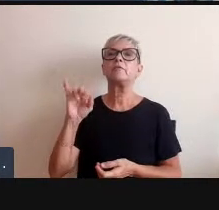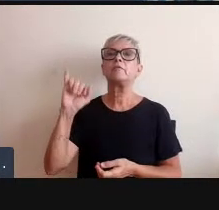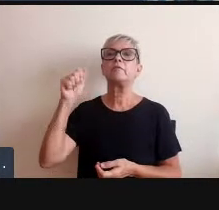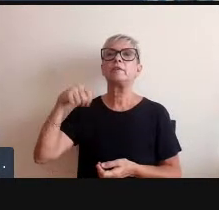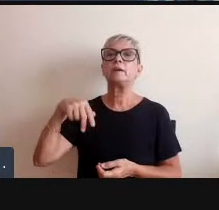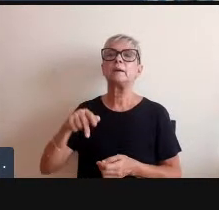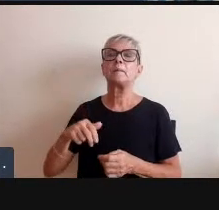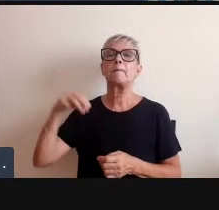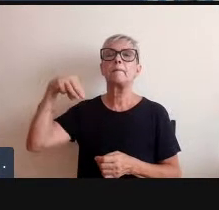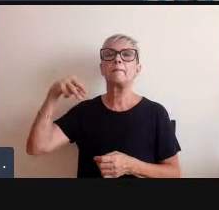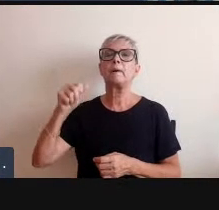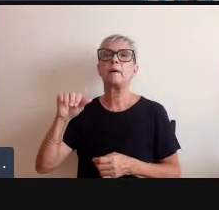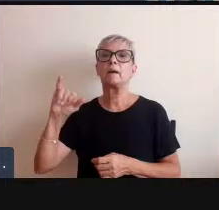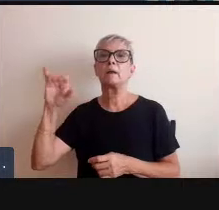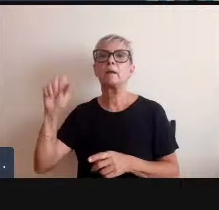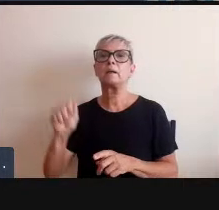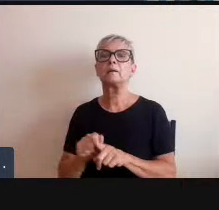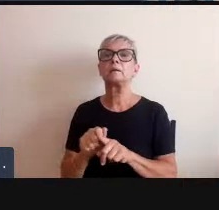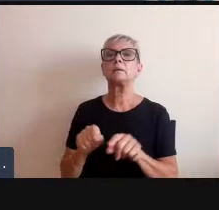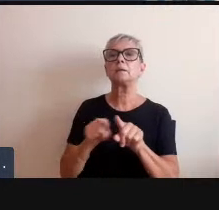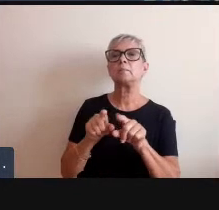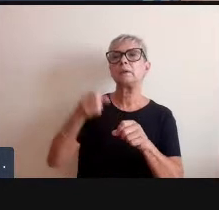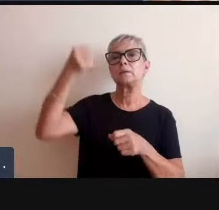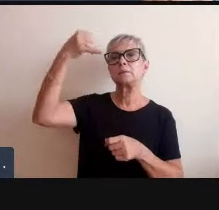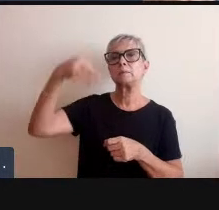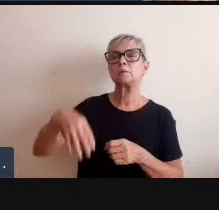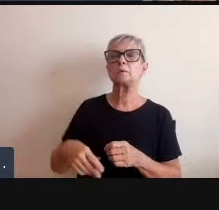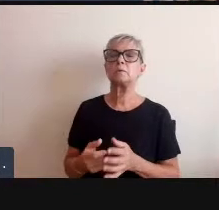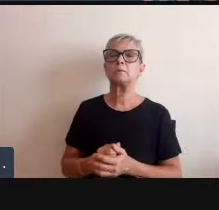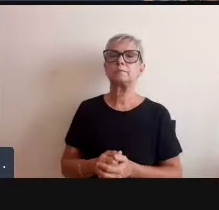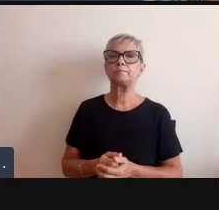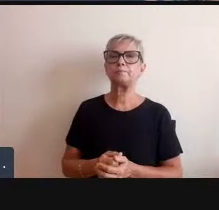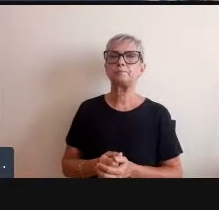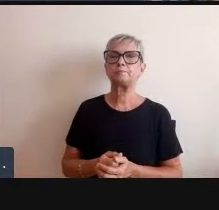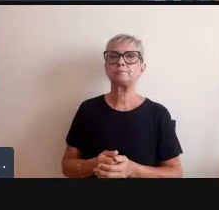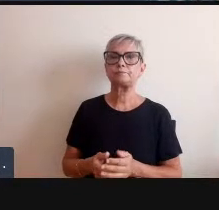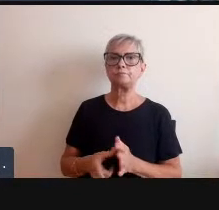lemos aqui falando atrás